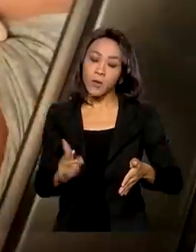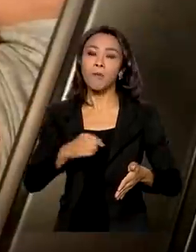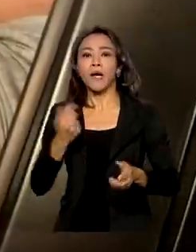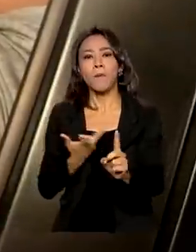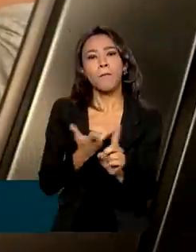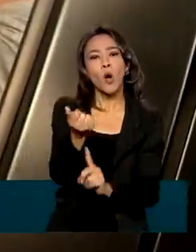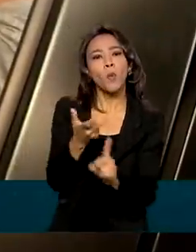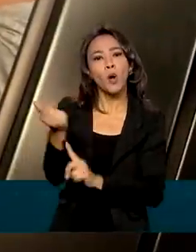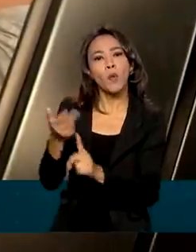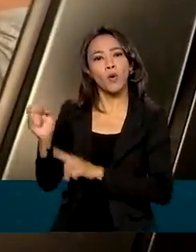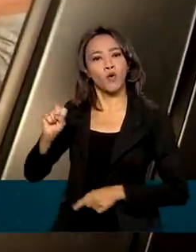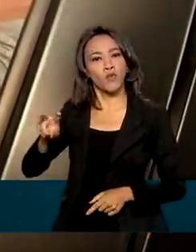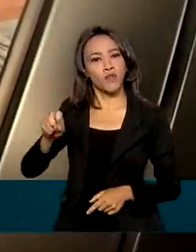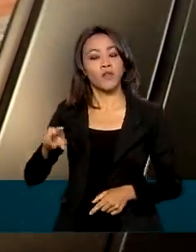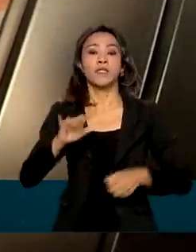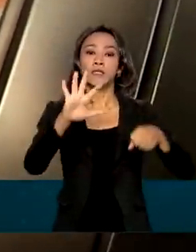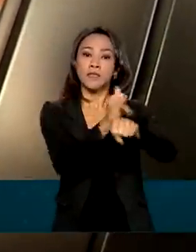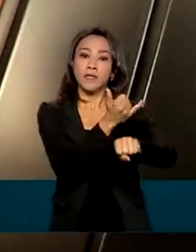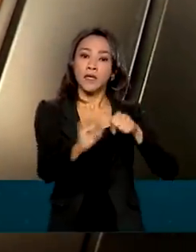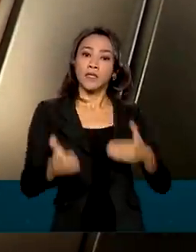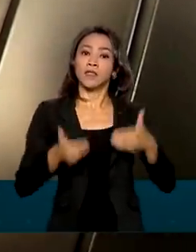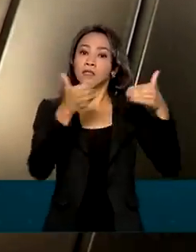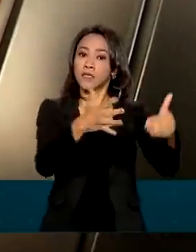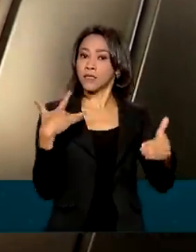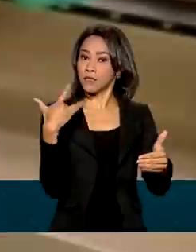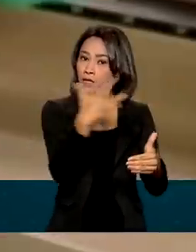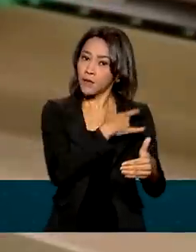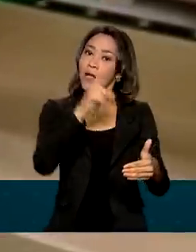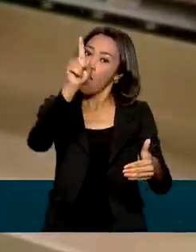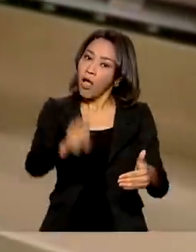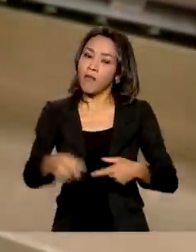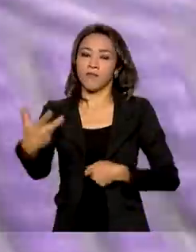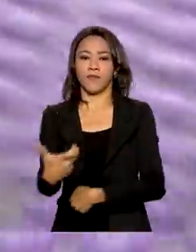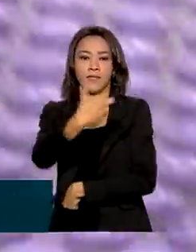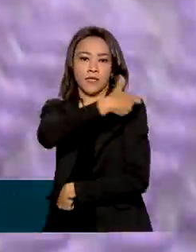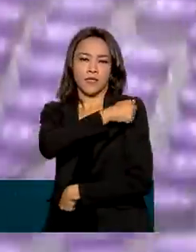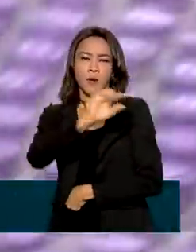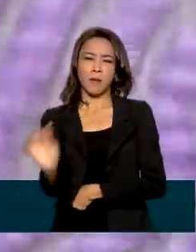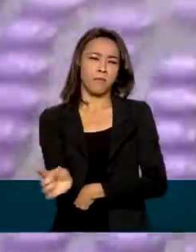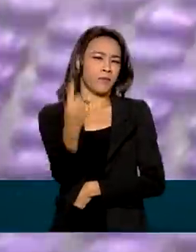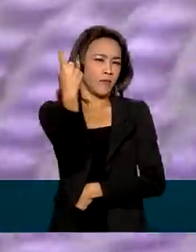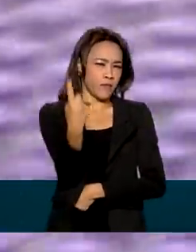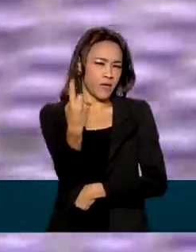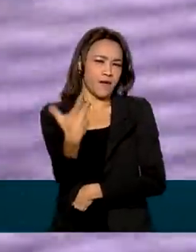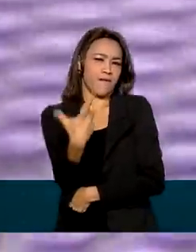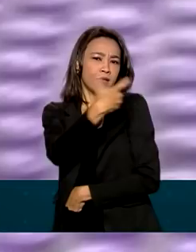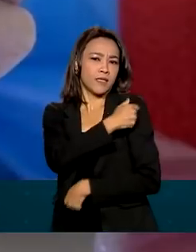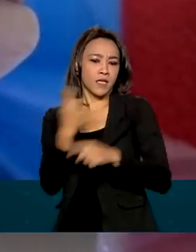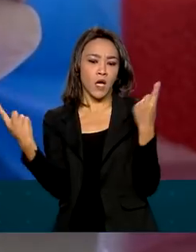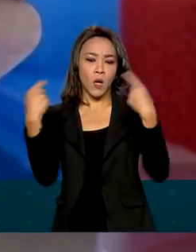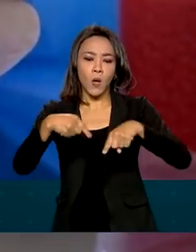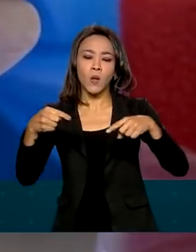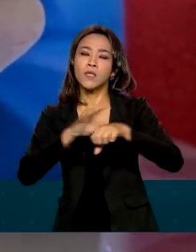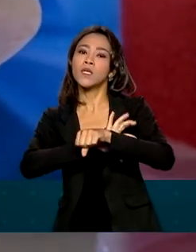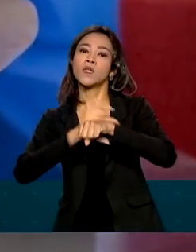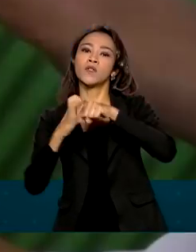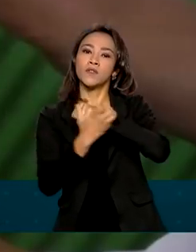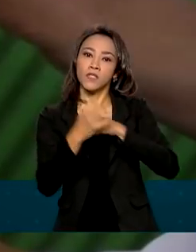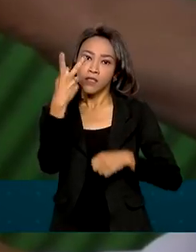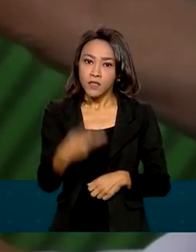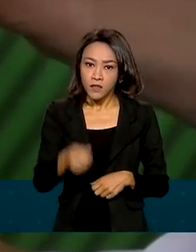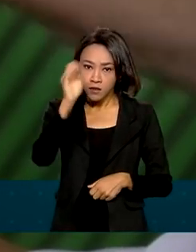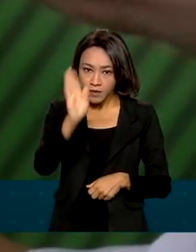principal estratégia do Ministério da Saúde é a vacinação. A primeira vacina contra a Covid-19 no Brasil